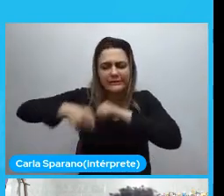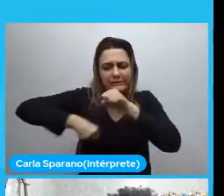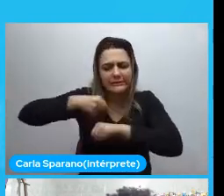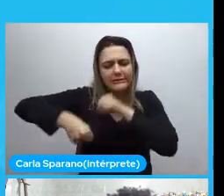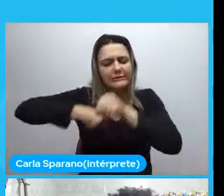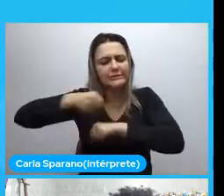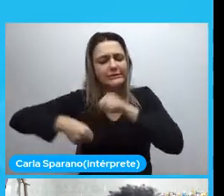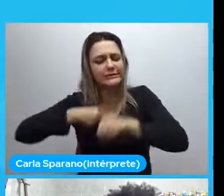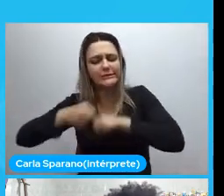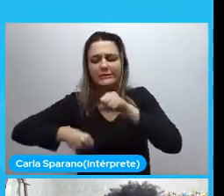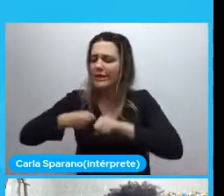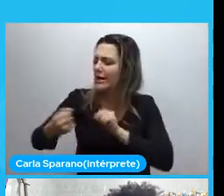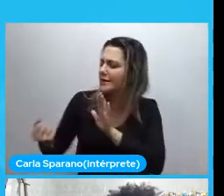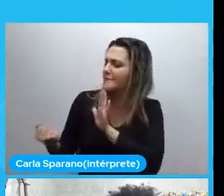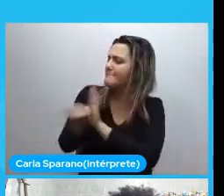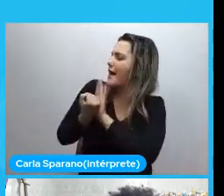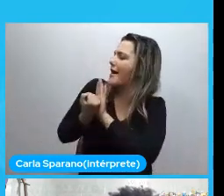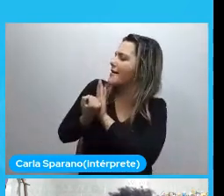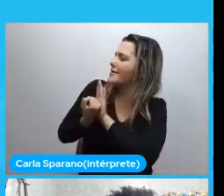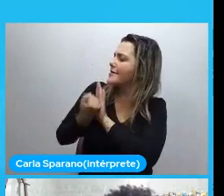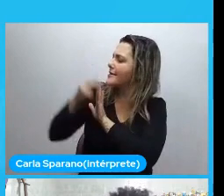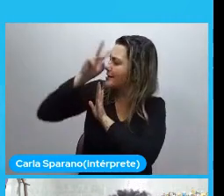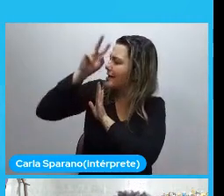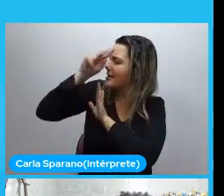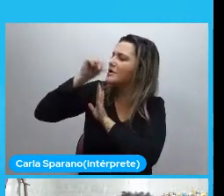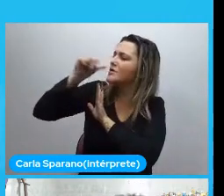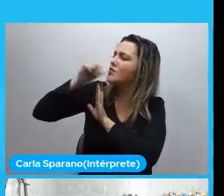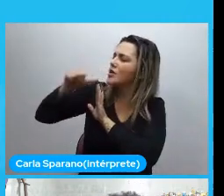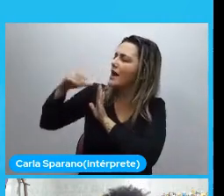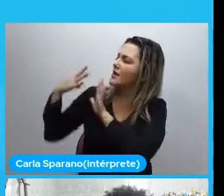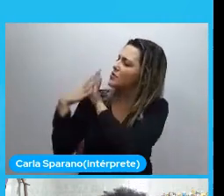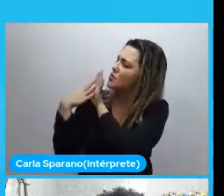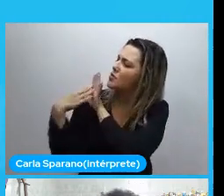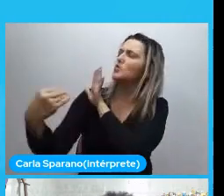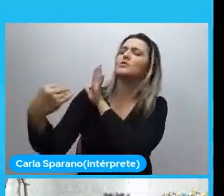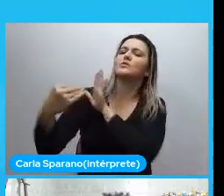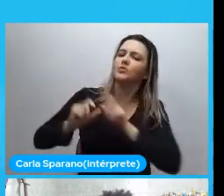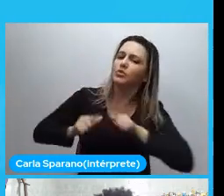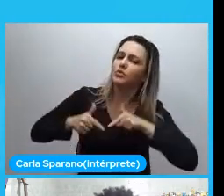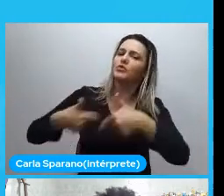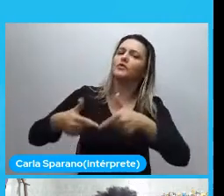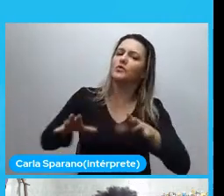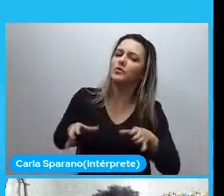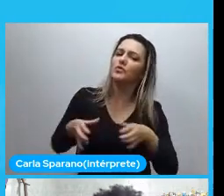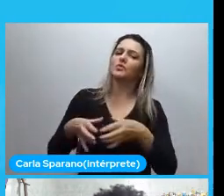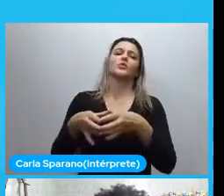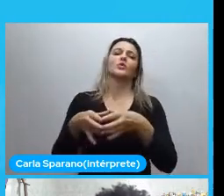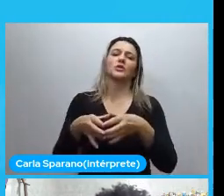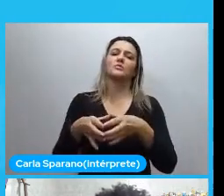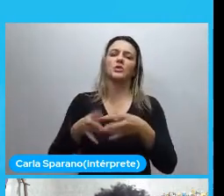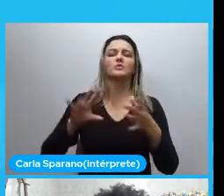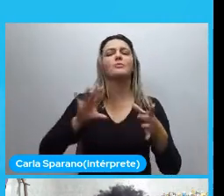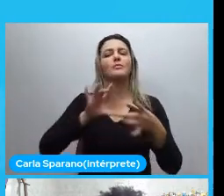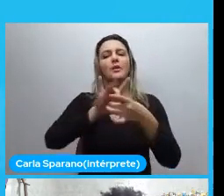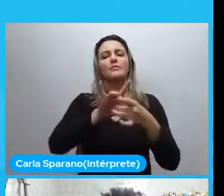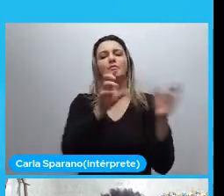pelas pegadas. De todas as outras mulheres. Porque isso foi um esforço coletivo. Que casa com aquilo que eu falei. Sobre empoderamento anteriormente. E aí.